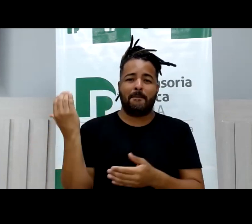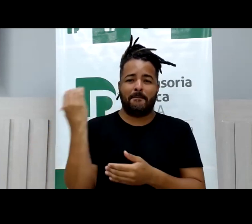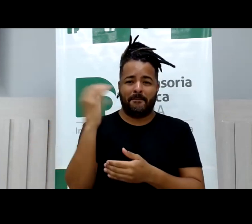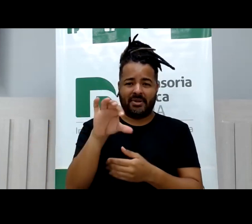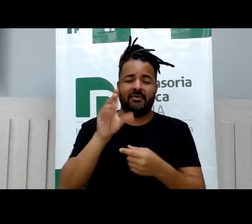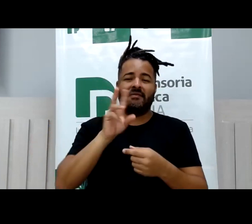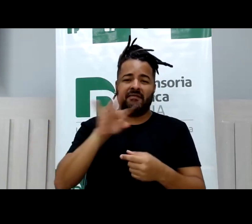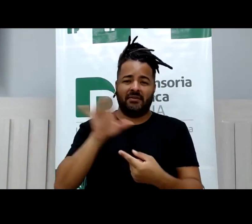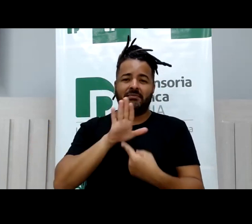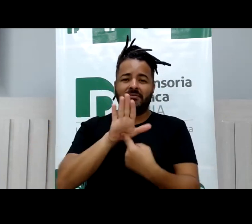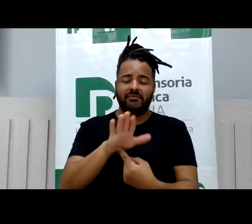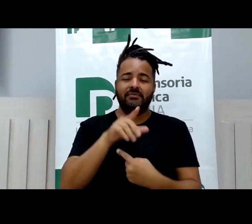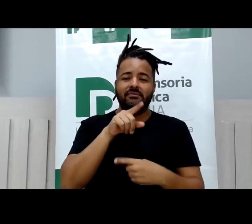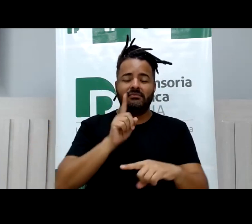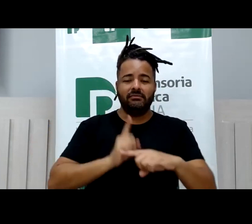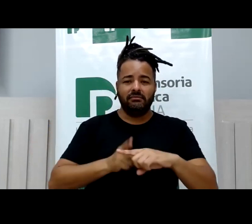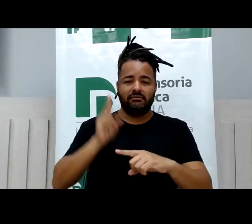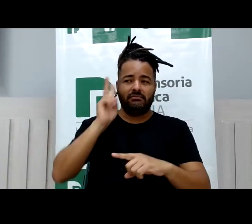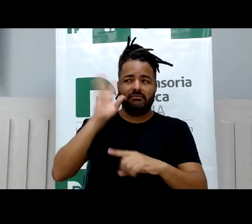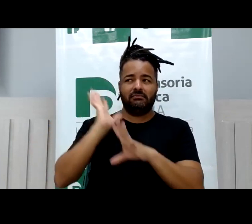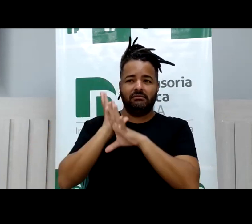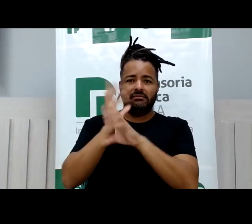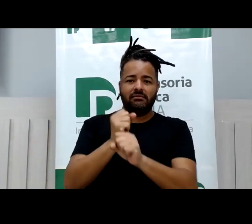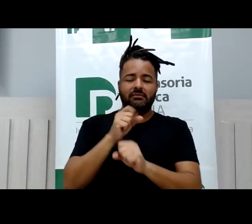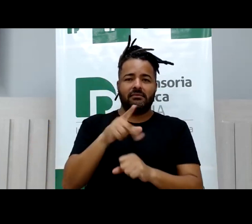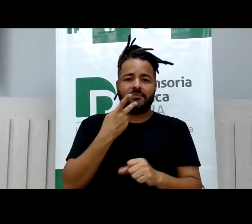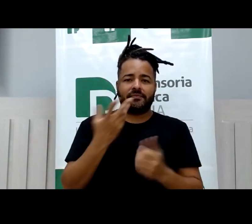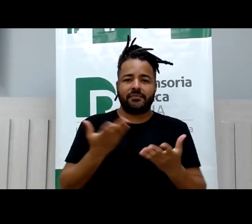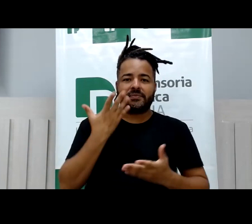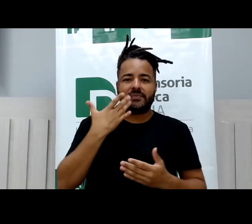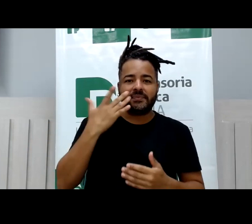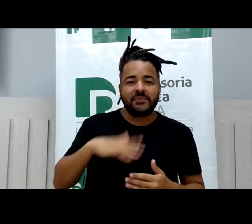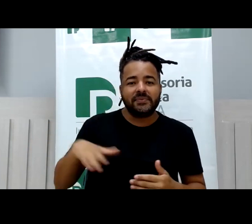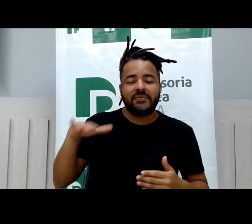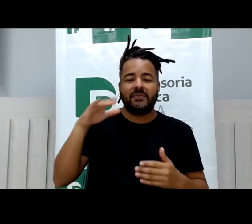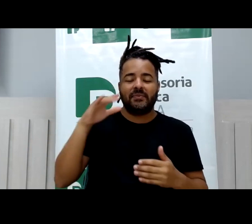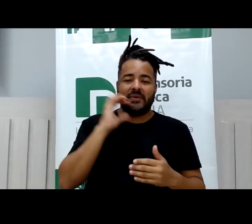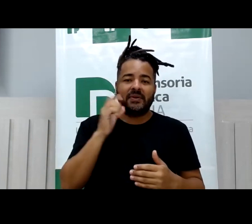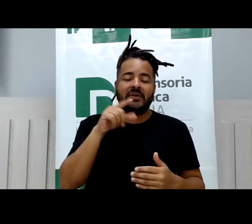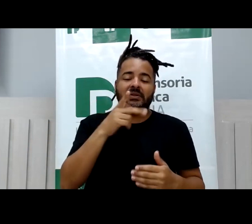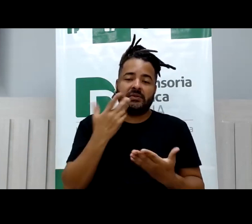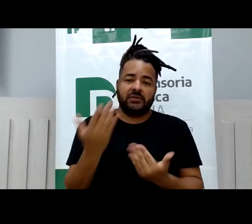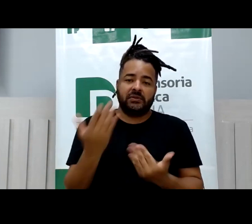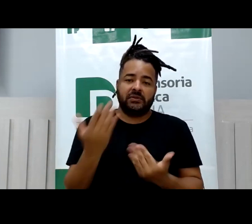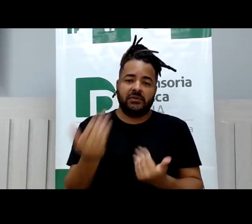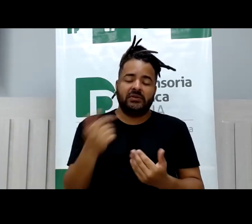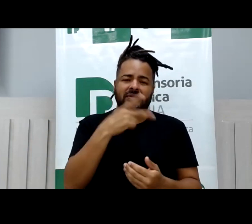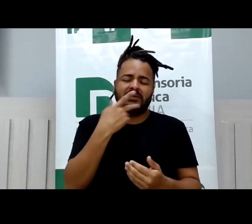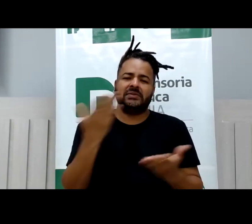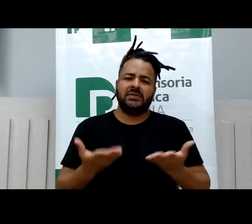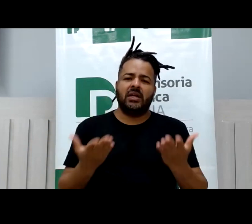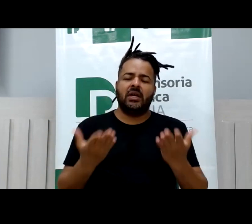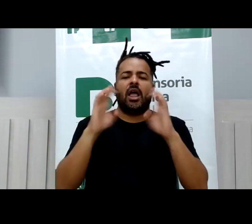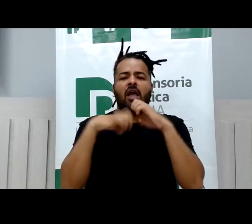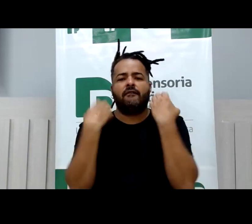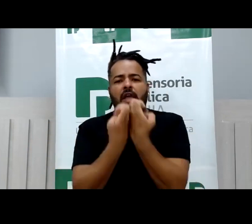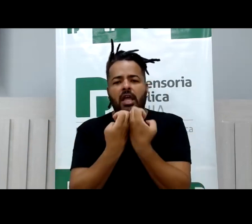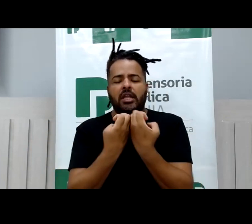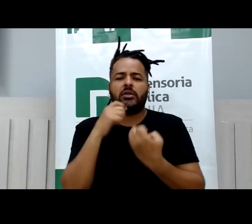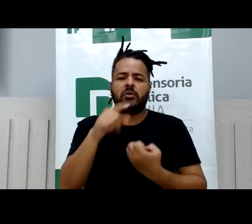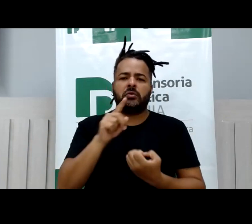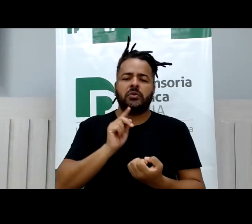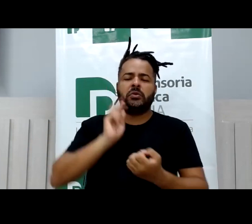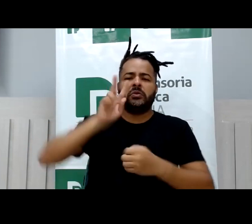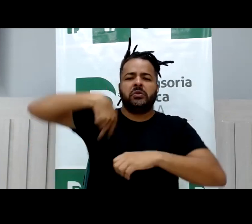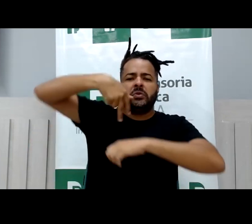crianças que faziam eventos, estavam nos eventos, estavam em cima de